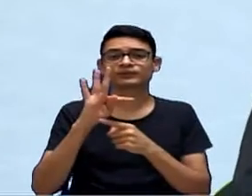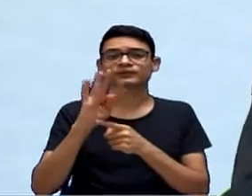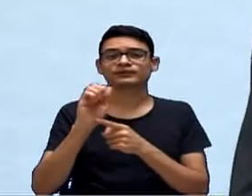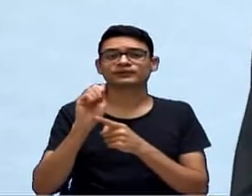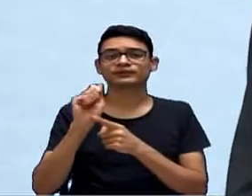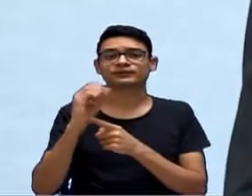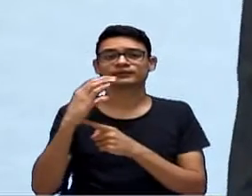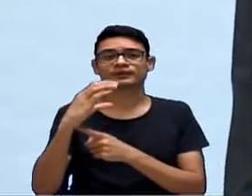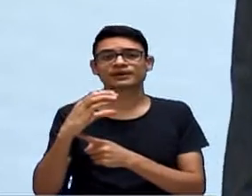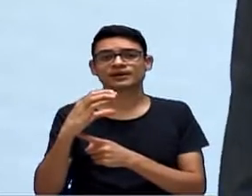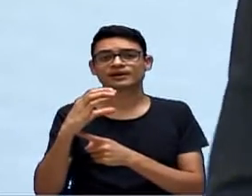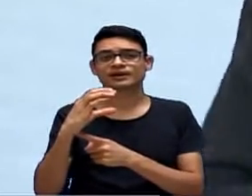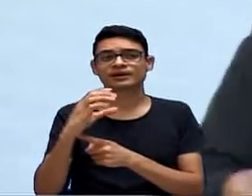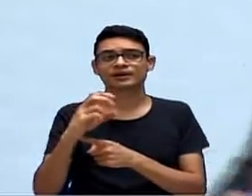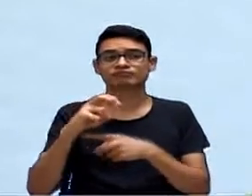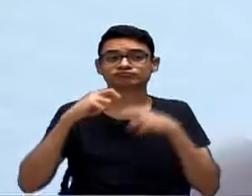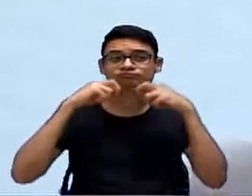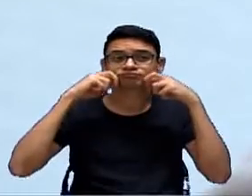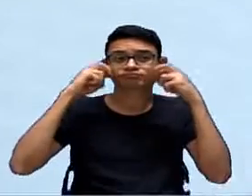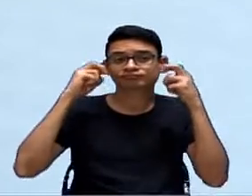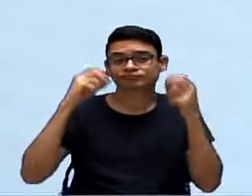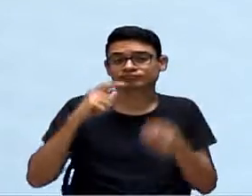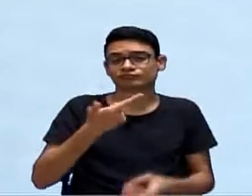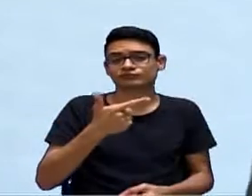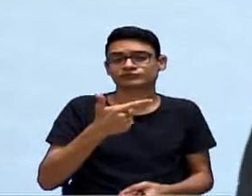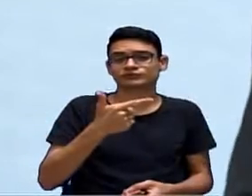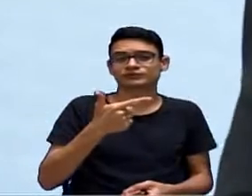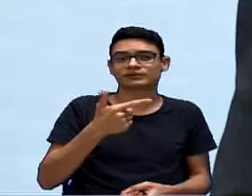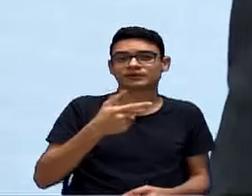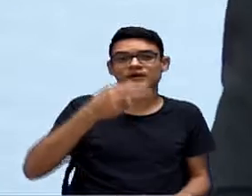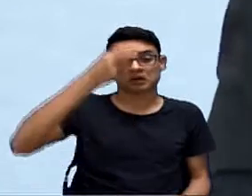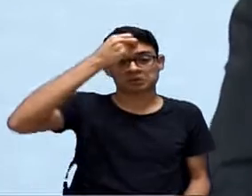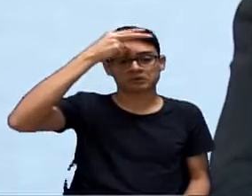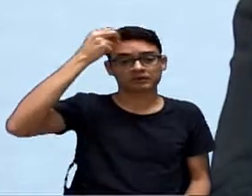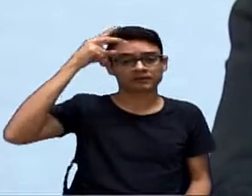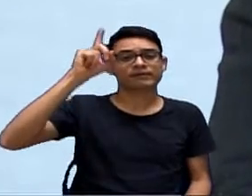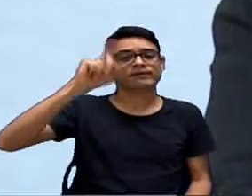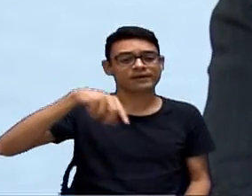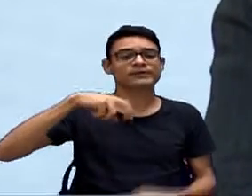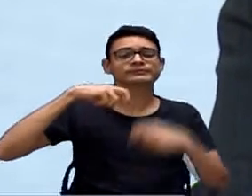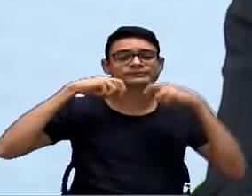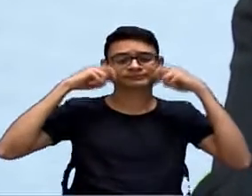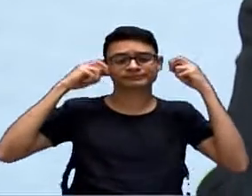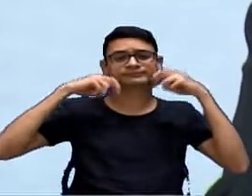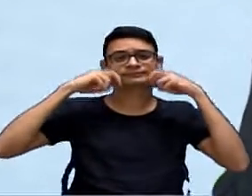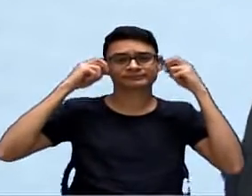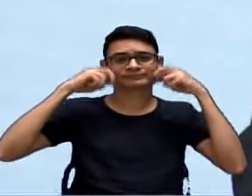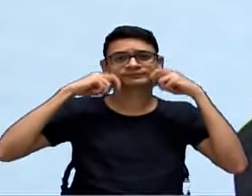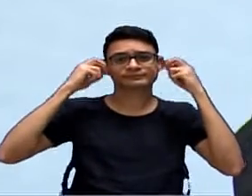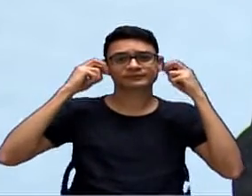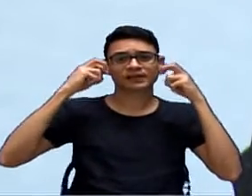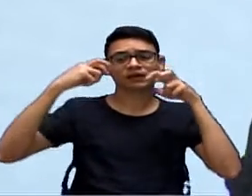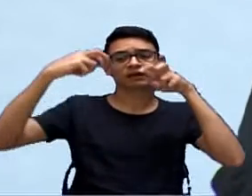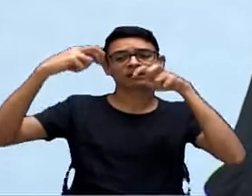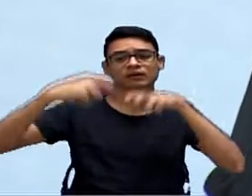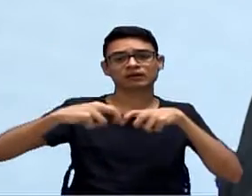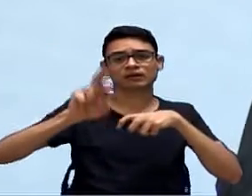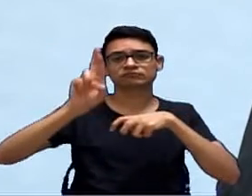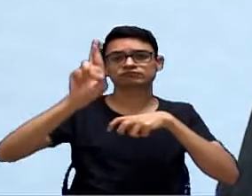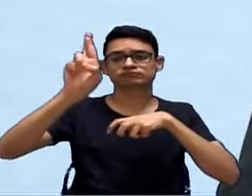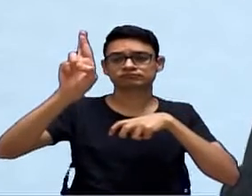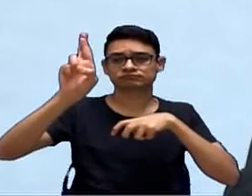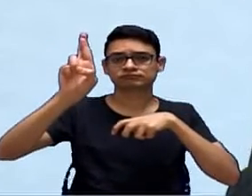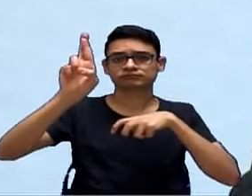tido um constrangimento, porque para a Prefeitura do Sorocaba é um constrangimento sentar com o promotor e ter que decidir, ó, o promotor